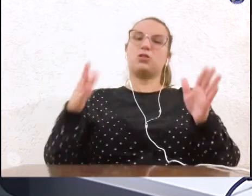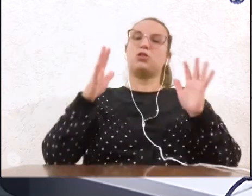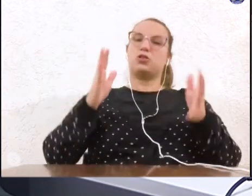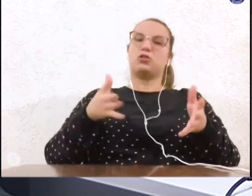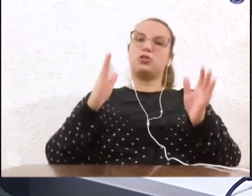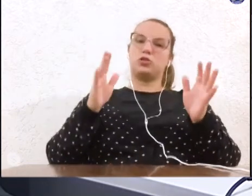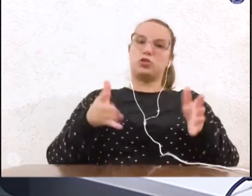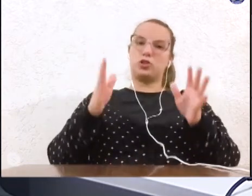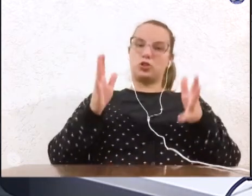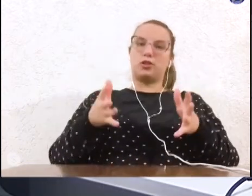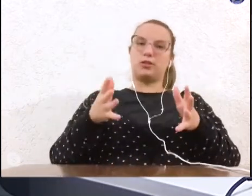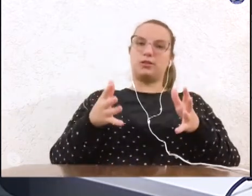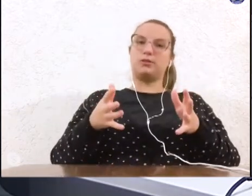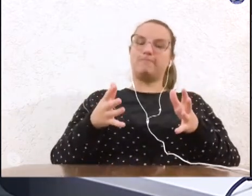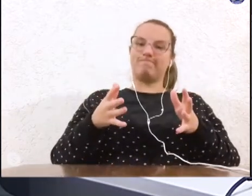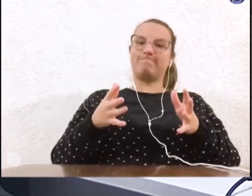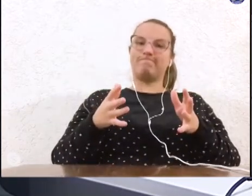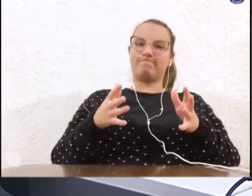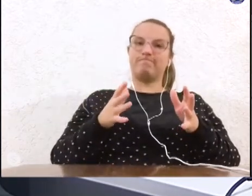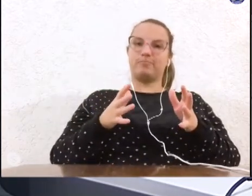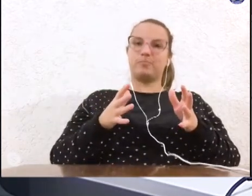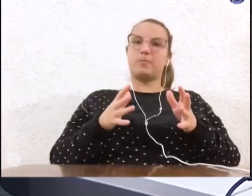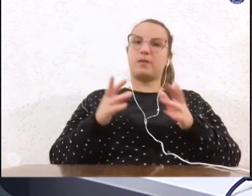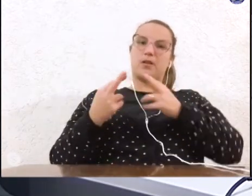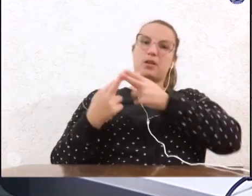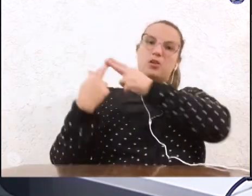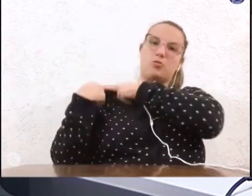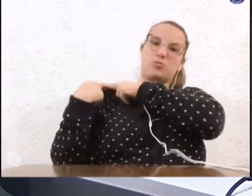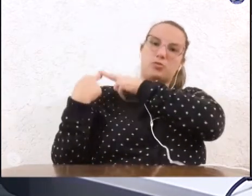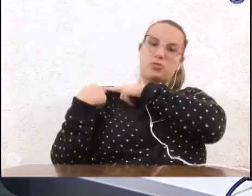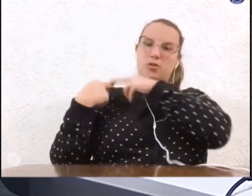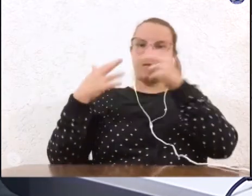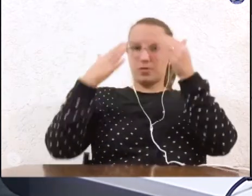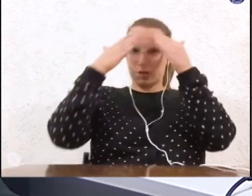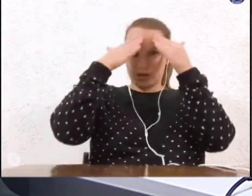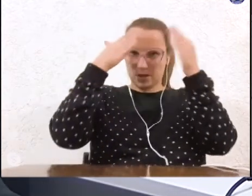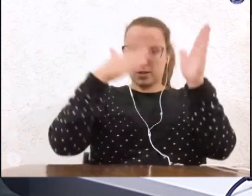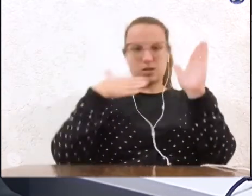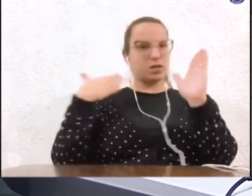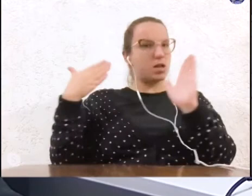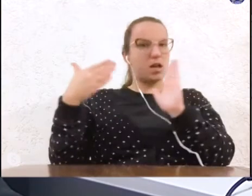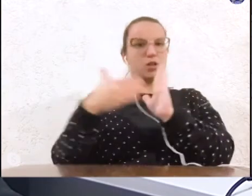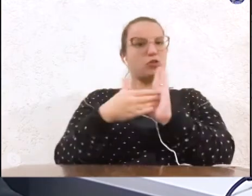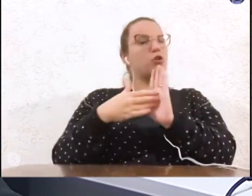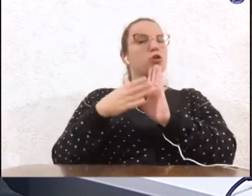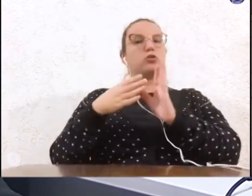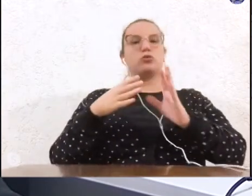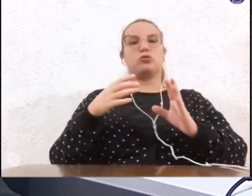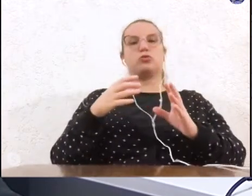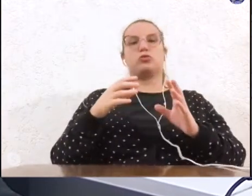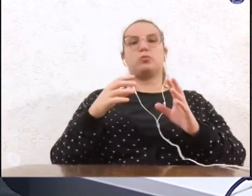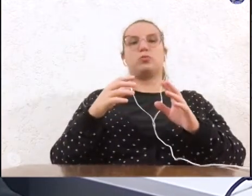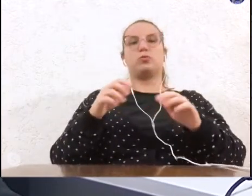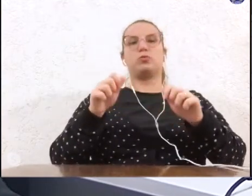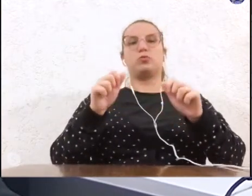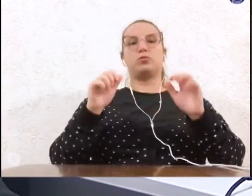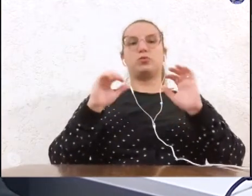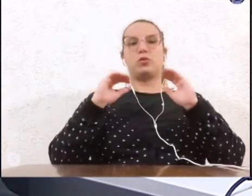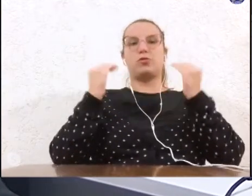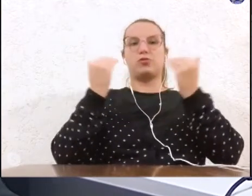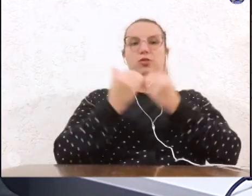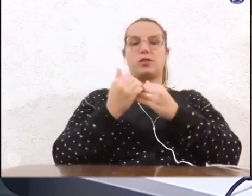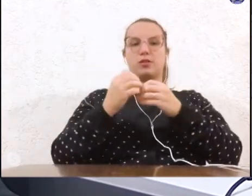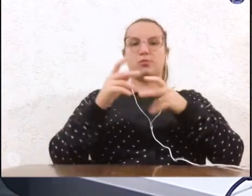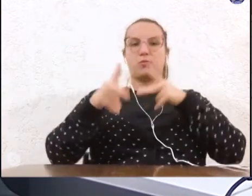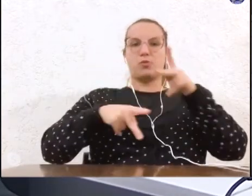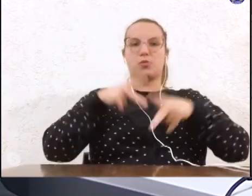muito responsável agradecer toda a casa pela condução da audiência pública que sem dúvida alguma a